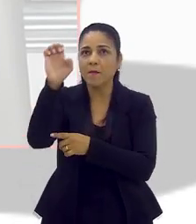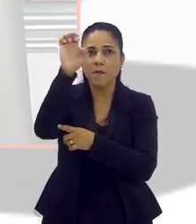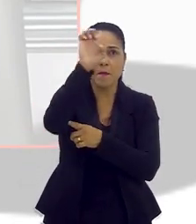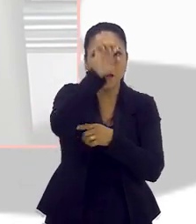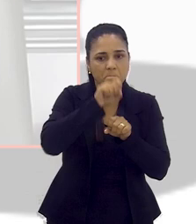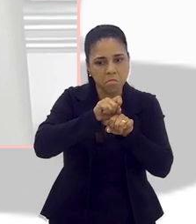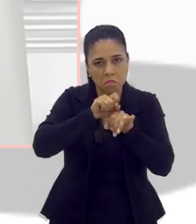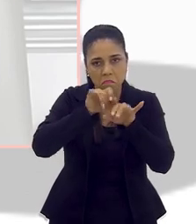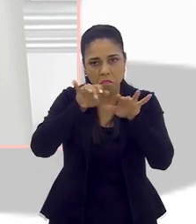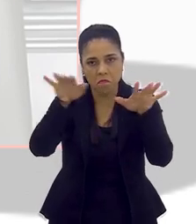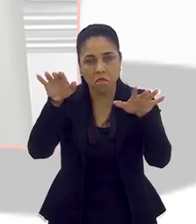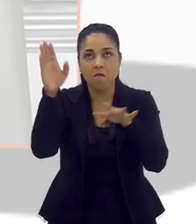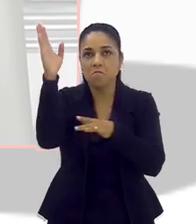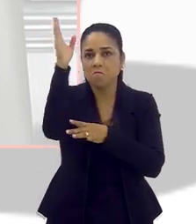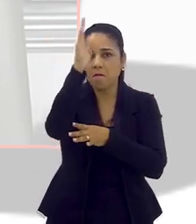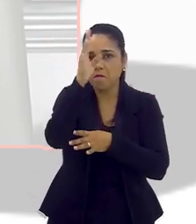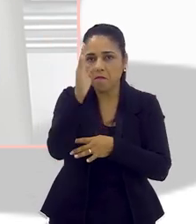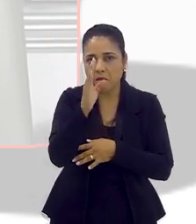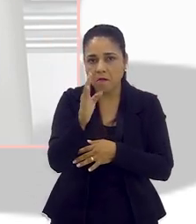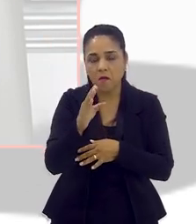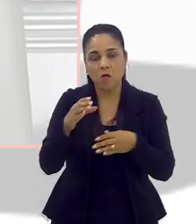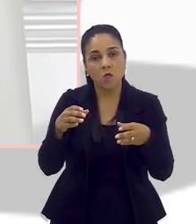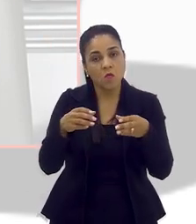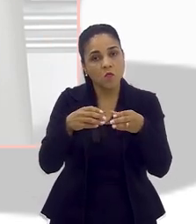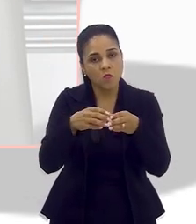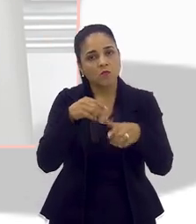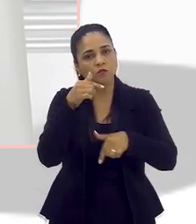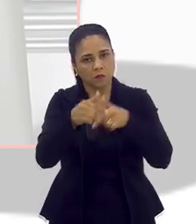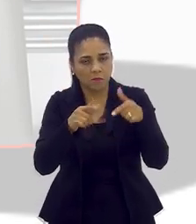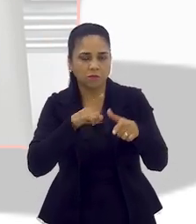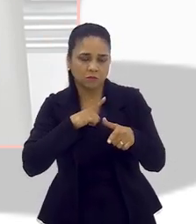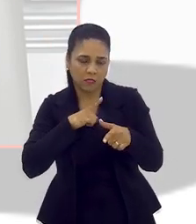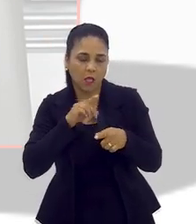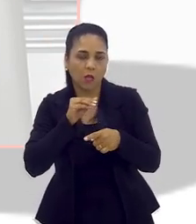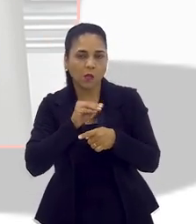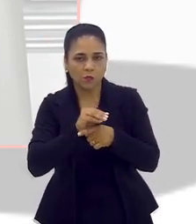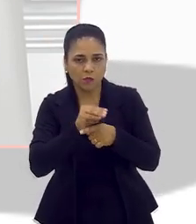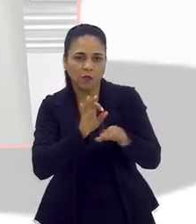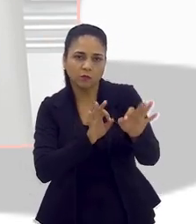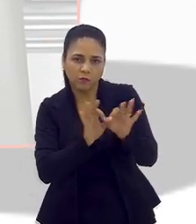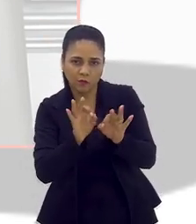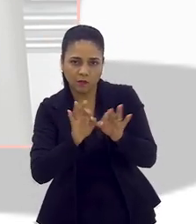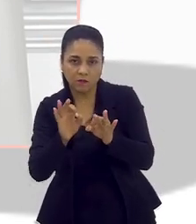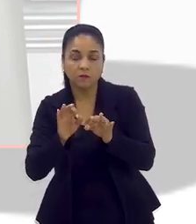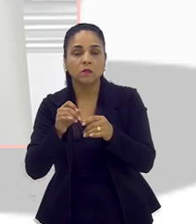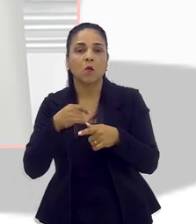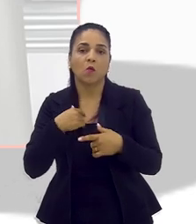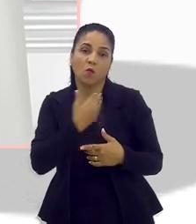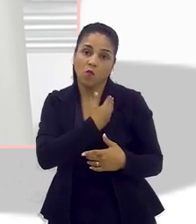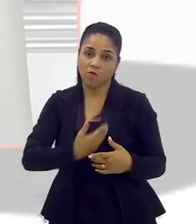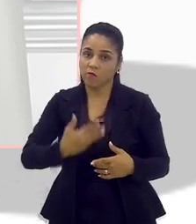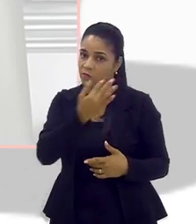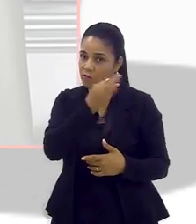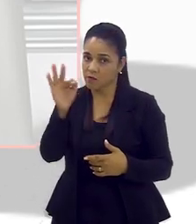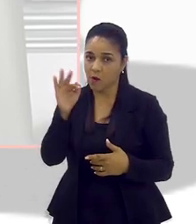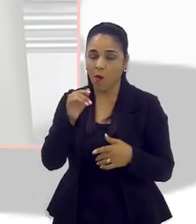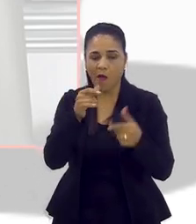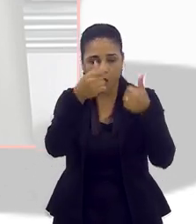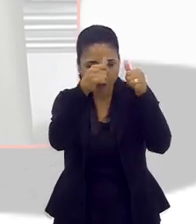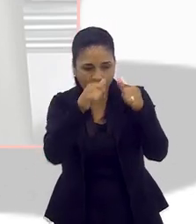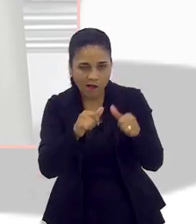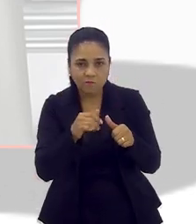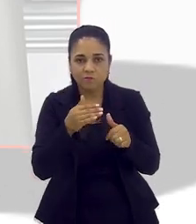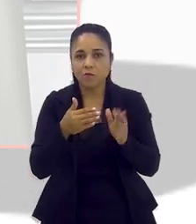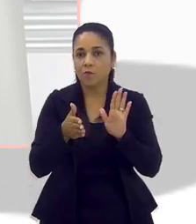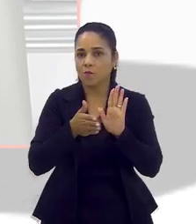assunto já tomou proporção nacional, já tem um grupo de trabalho cuidando disso, é central que o governo federal analise as propostas, porque